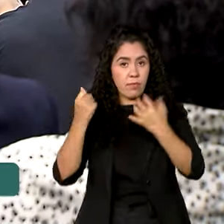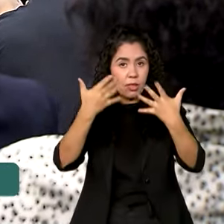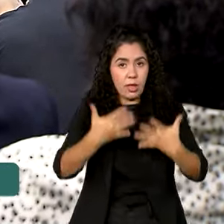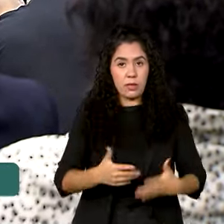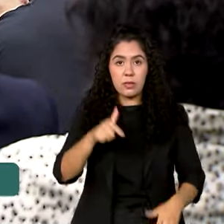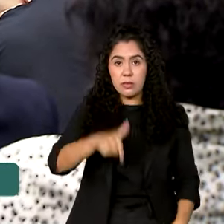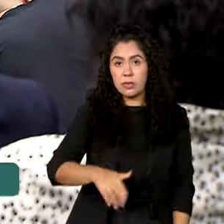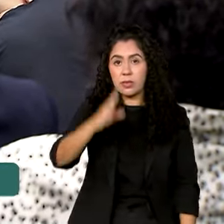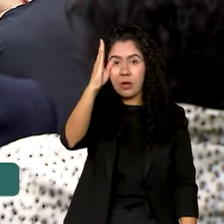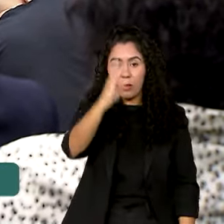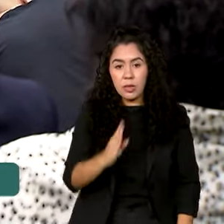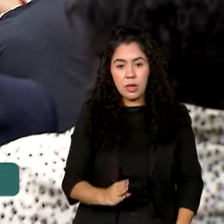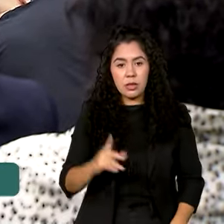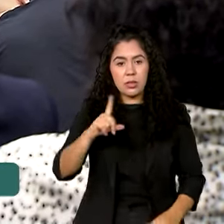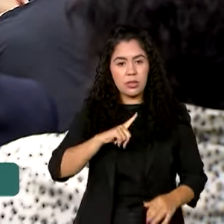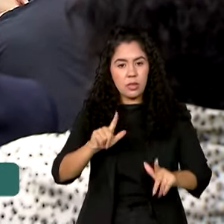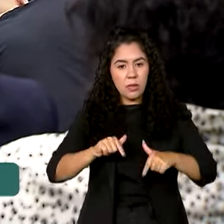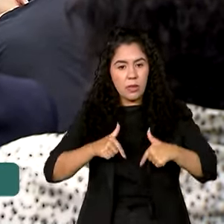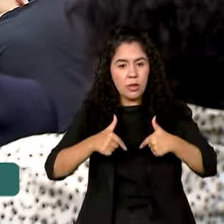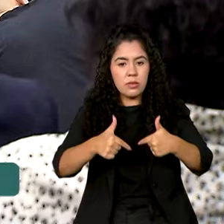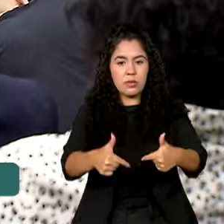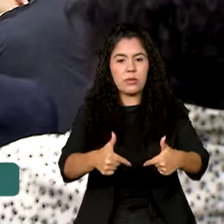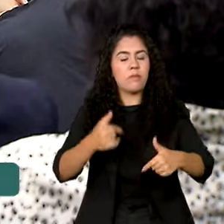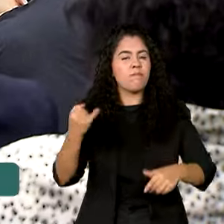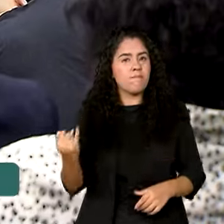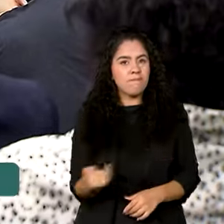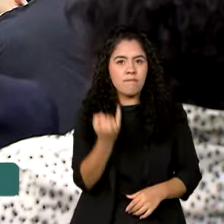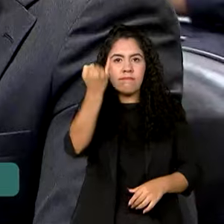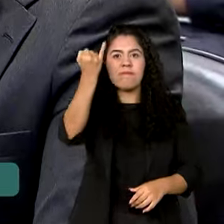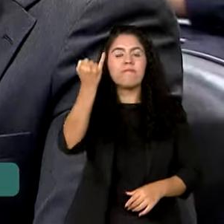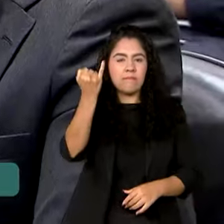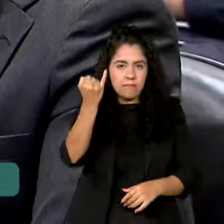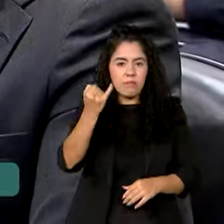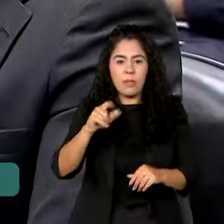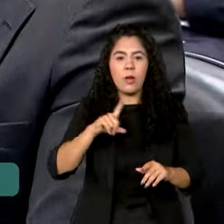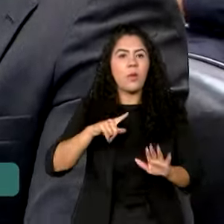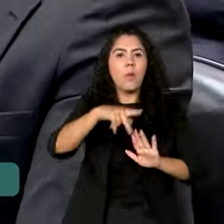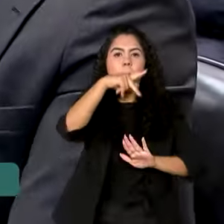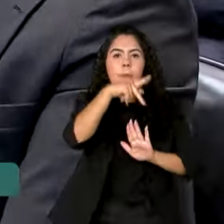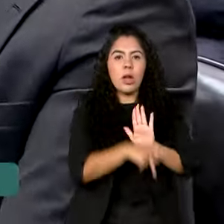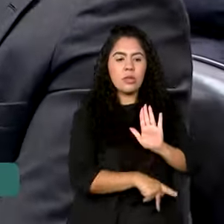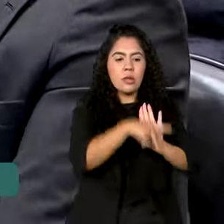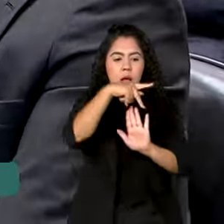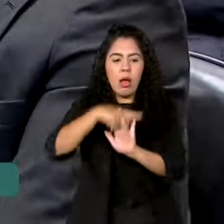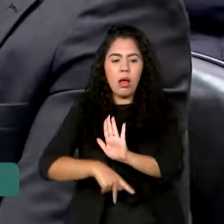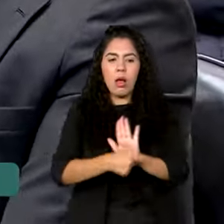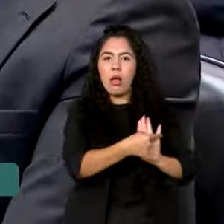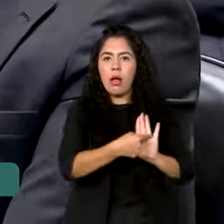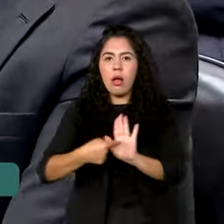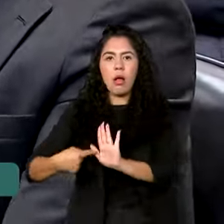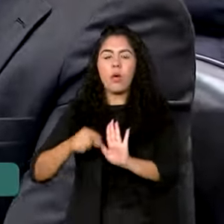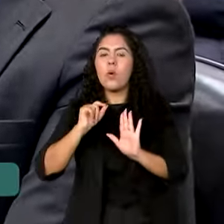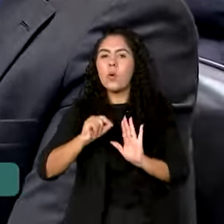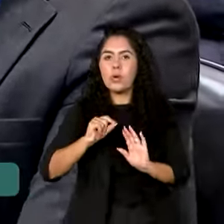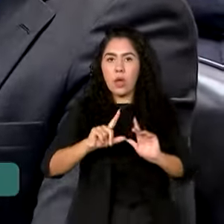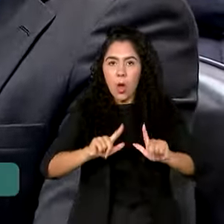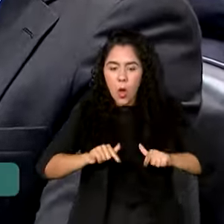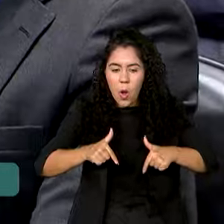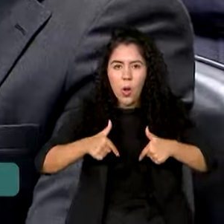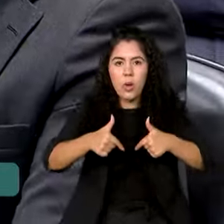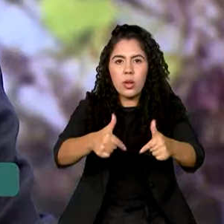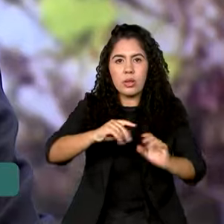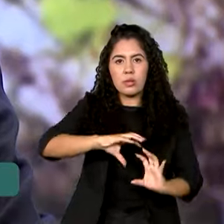desempenha um papel fundamental no cenário internacional com projetos de cooperação Sul-Sul e